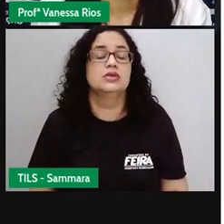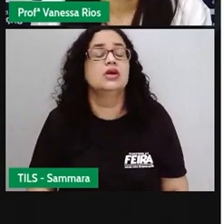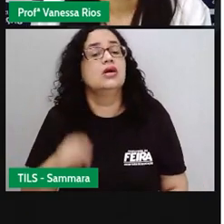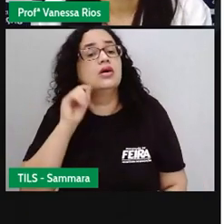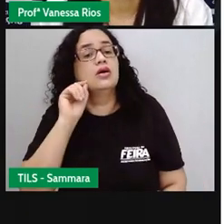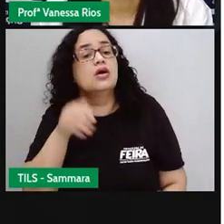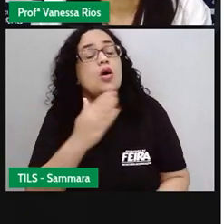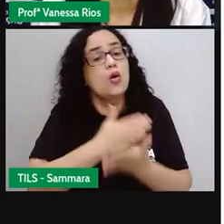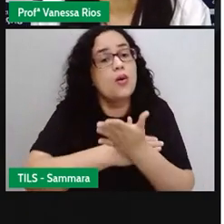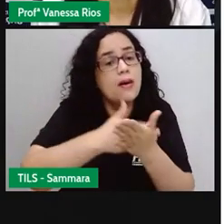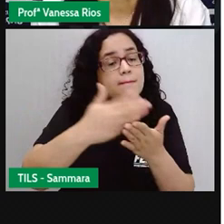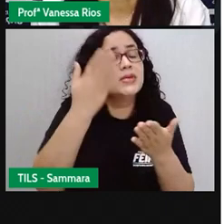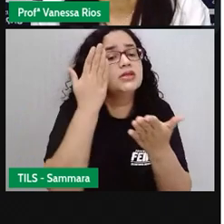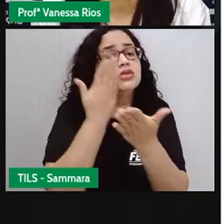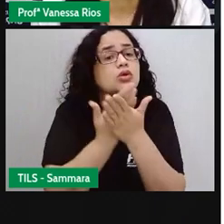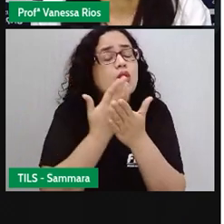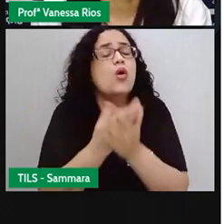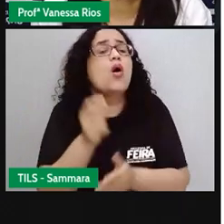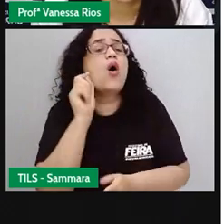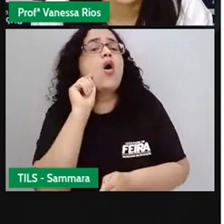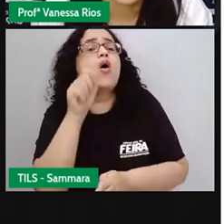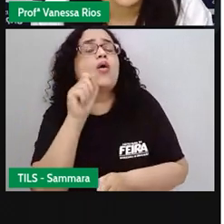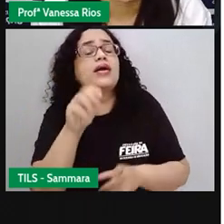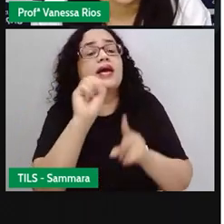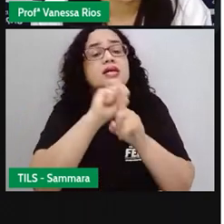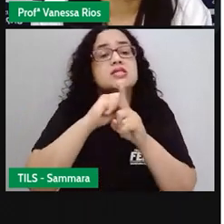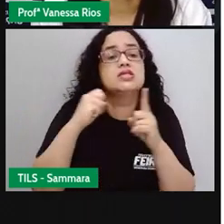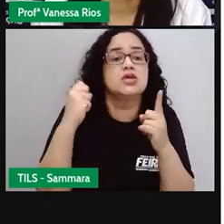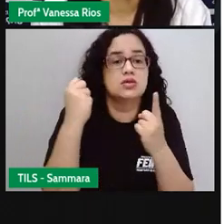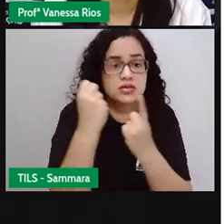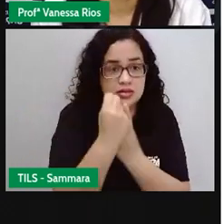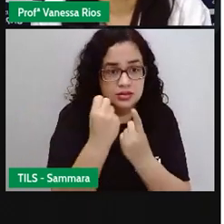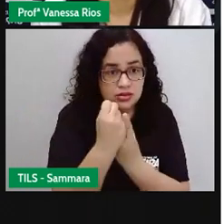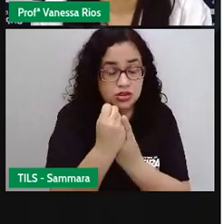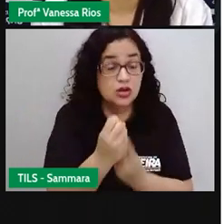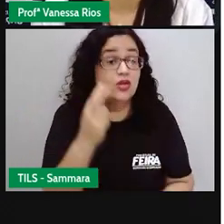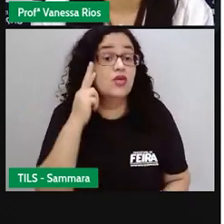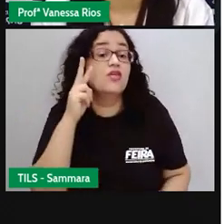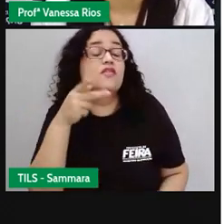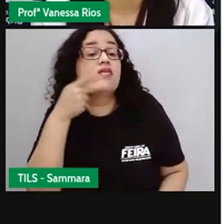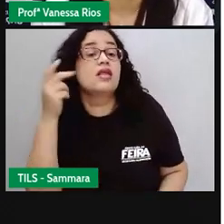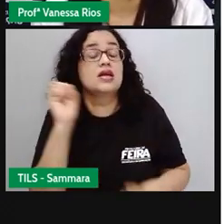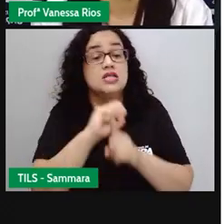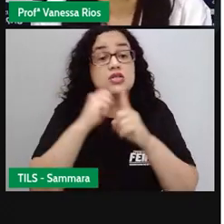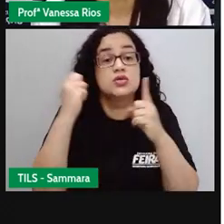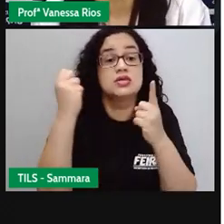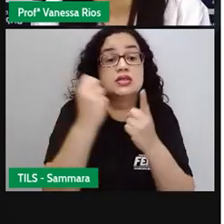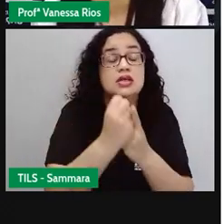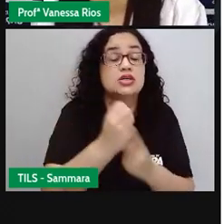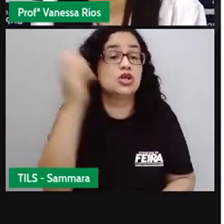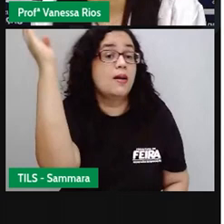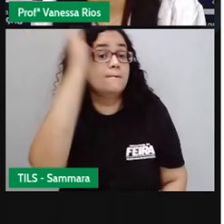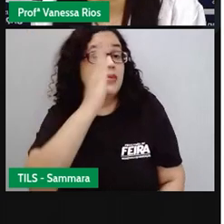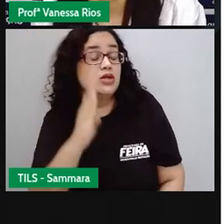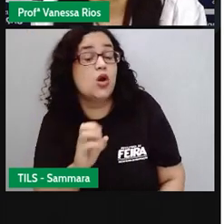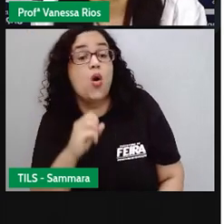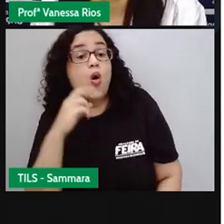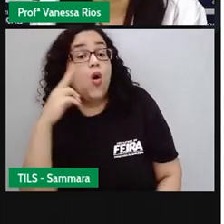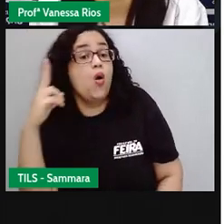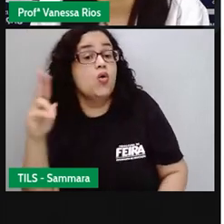E aí, a gente começa estudando sobre o que é sociedade. Quando a fala em sociedade brasileira, em sociedade